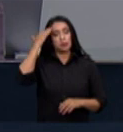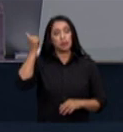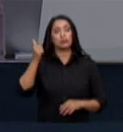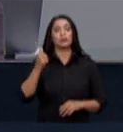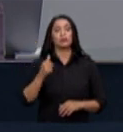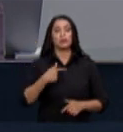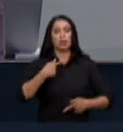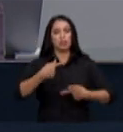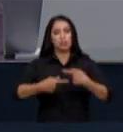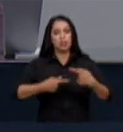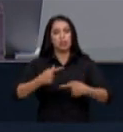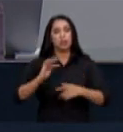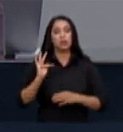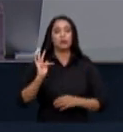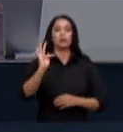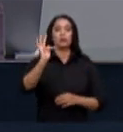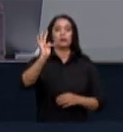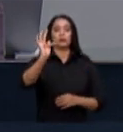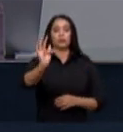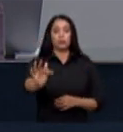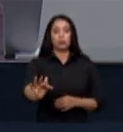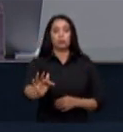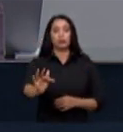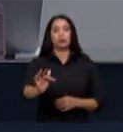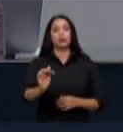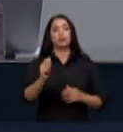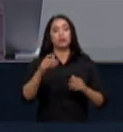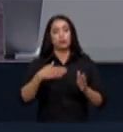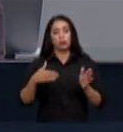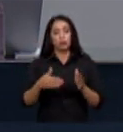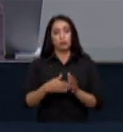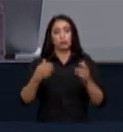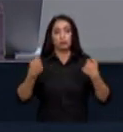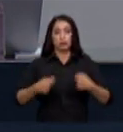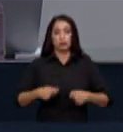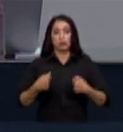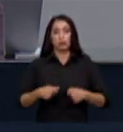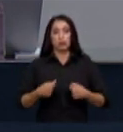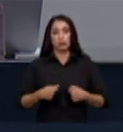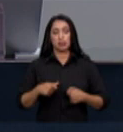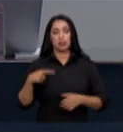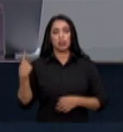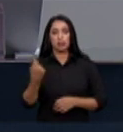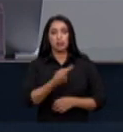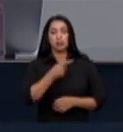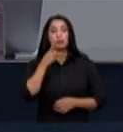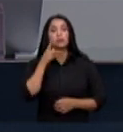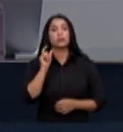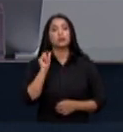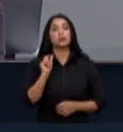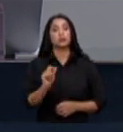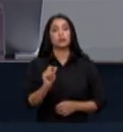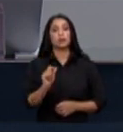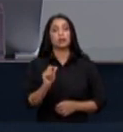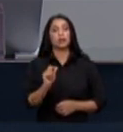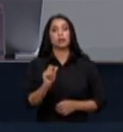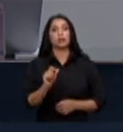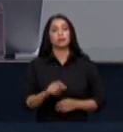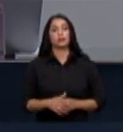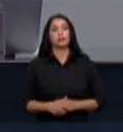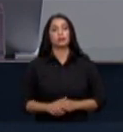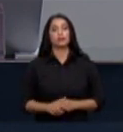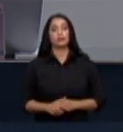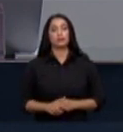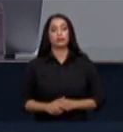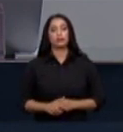futuras atenderem as suas próprias necessidades nós estamos falando aqui portanto do que se denomina